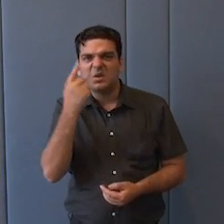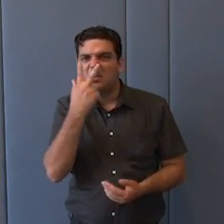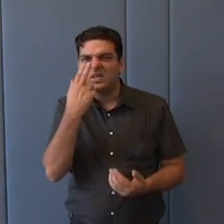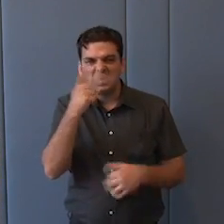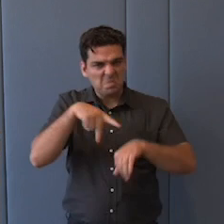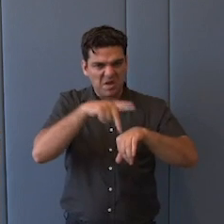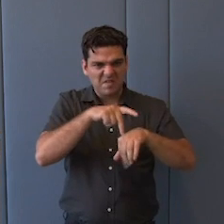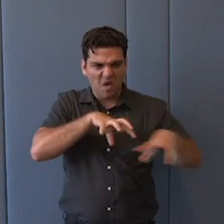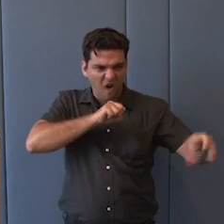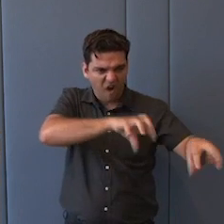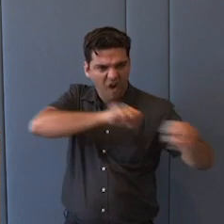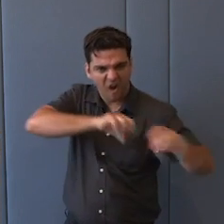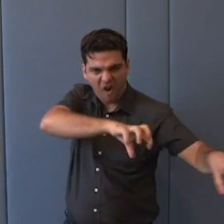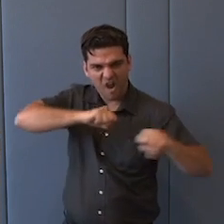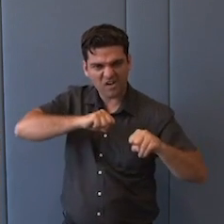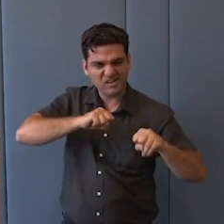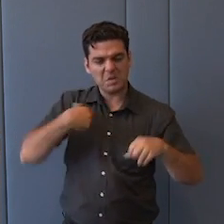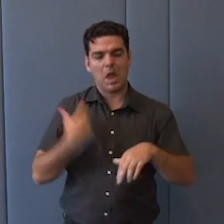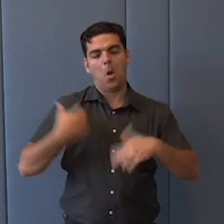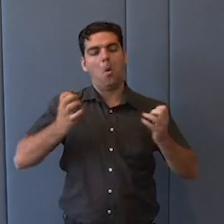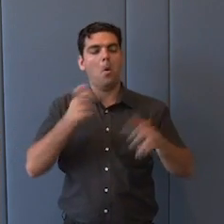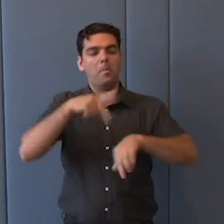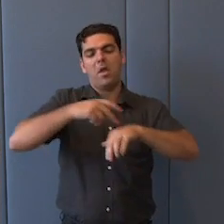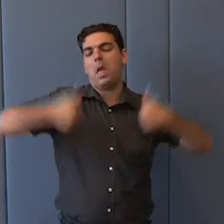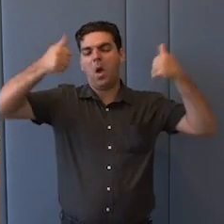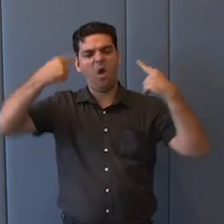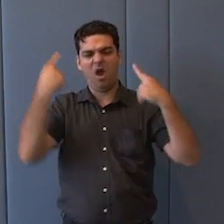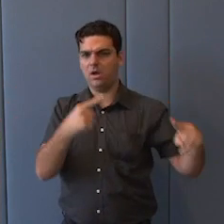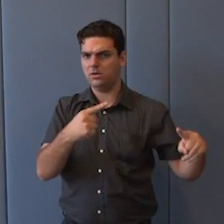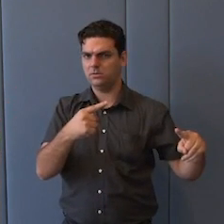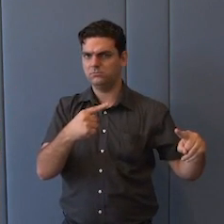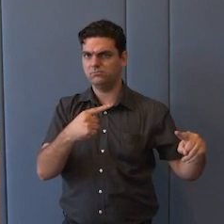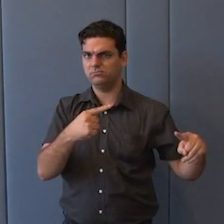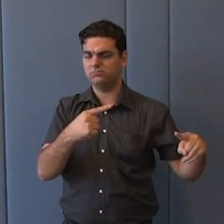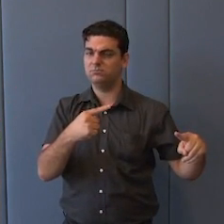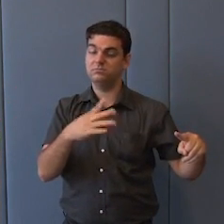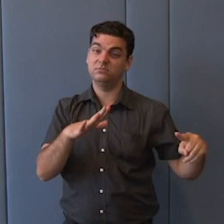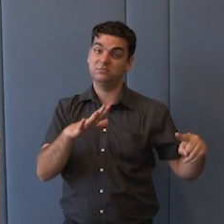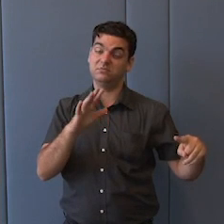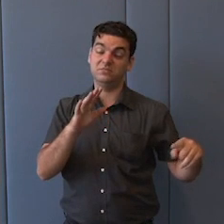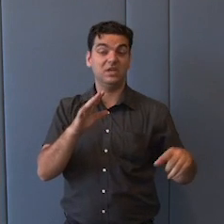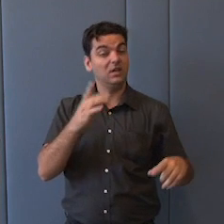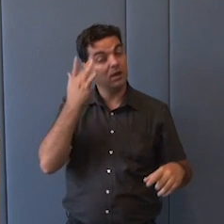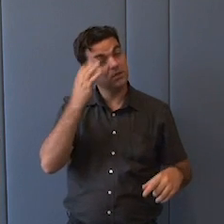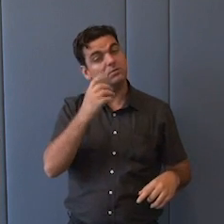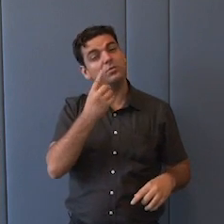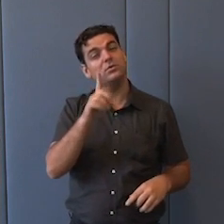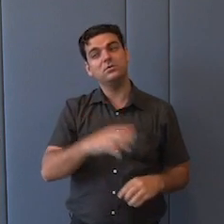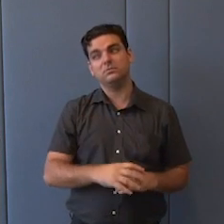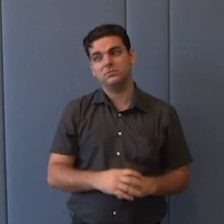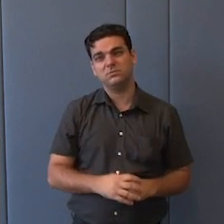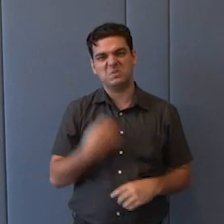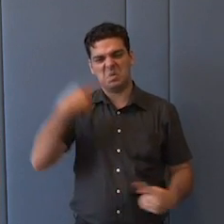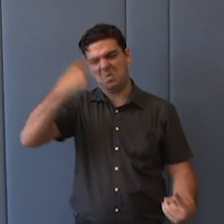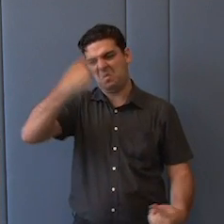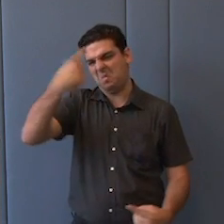as oportunidades dentro de uma ideia de país grande, dentro de uma ideia de país que quer falar com o mundo, essa ideia de país oráculo que eu acabei